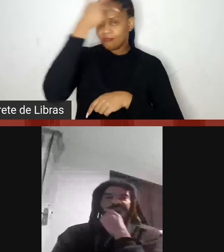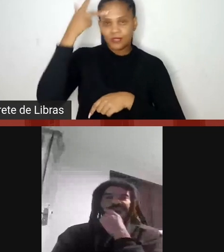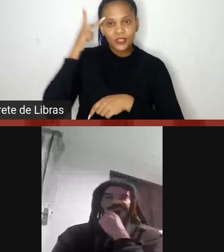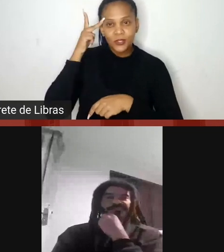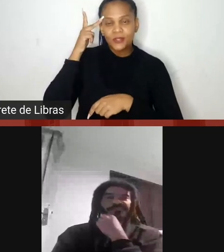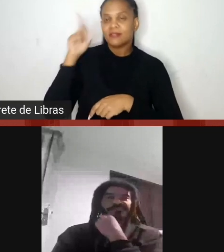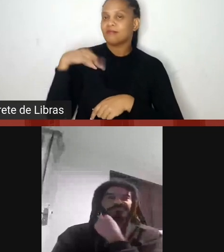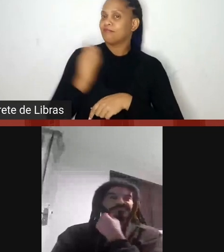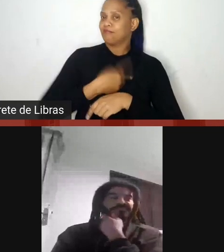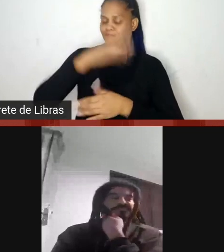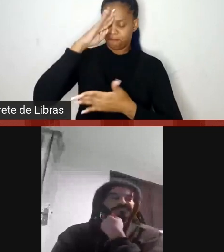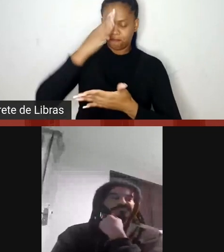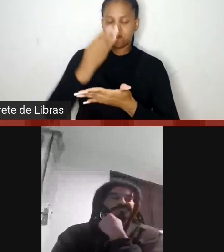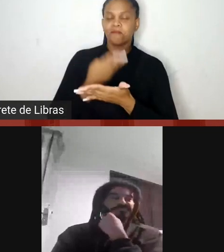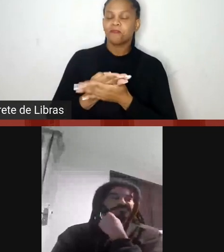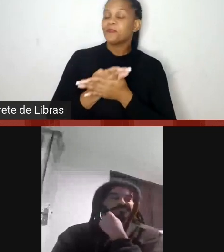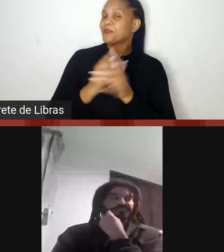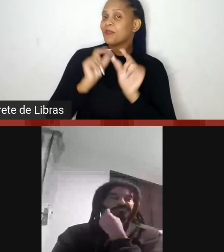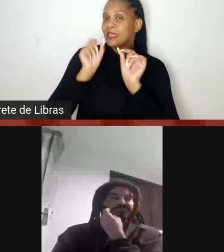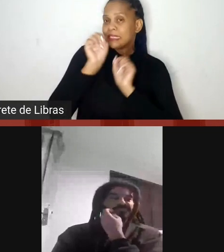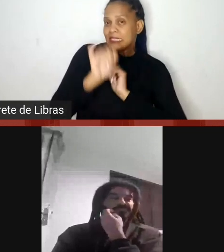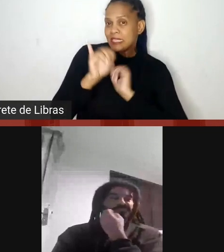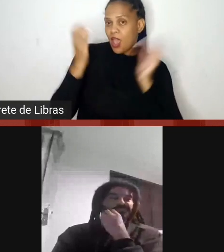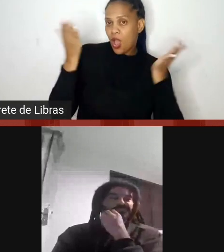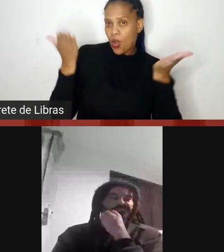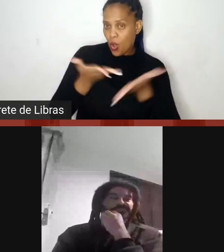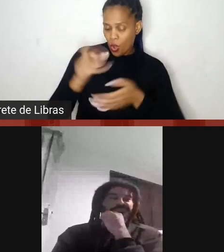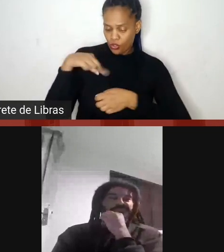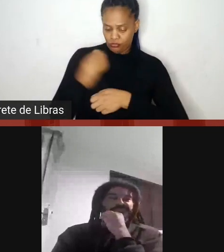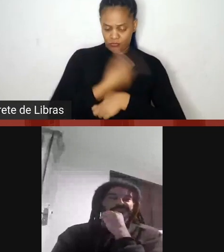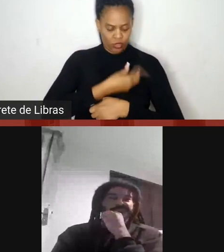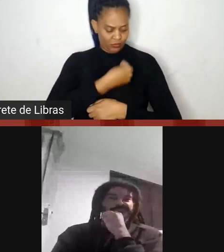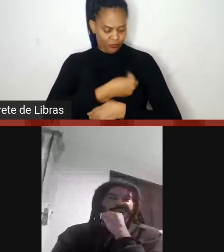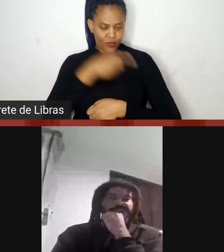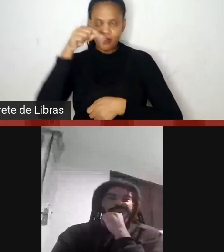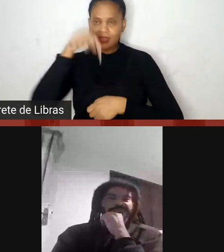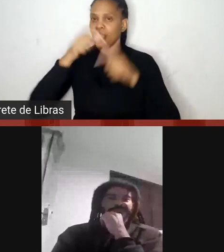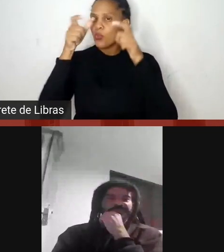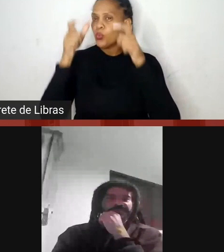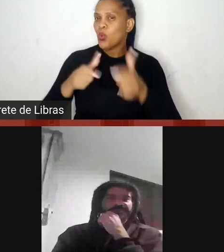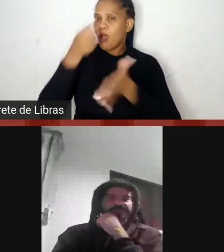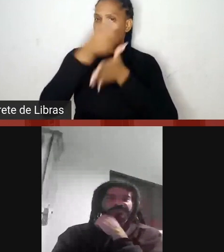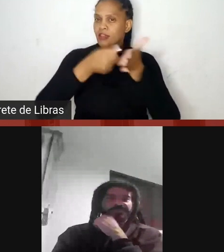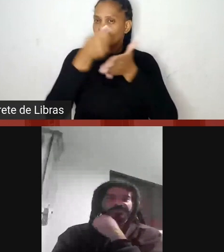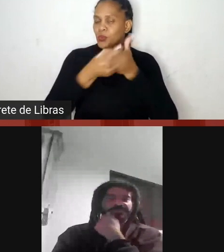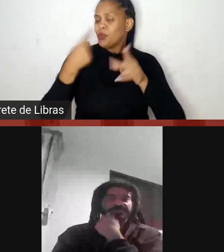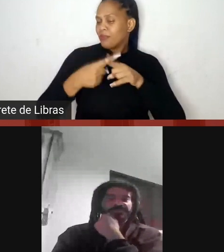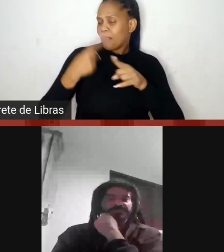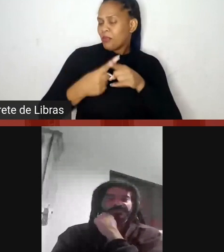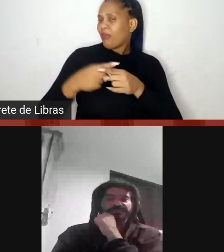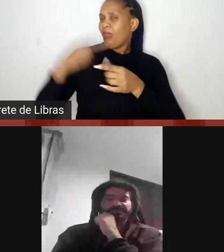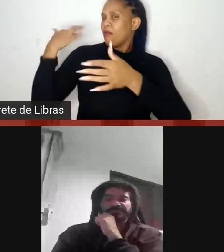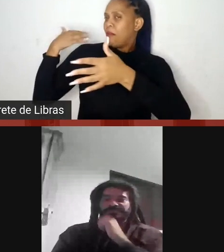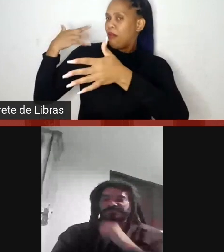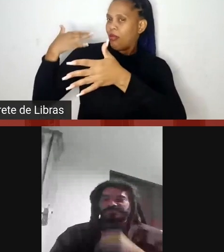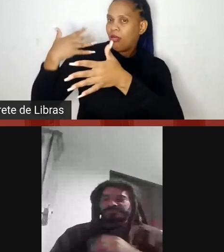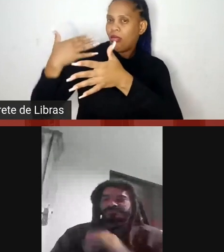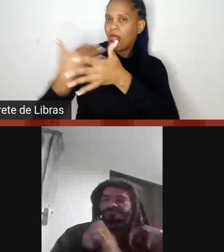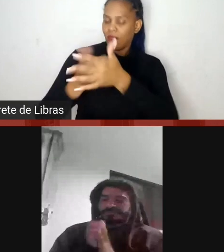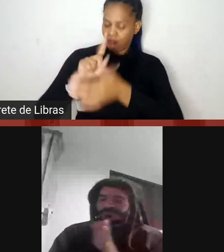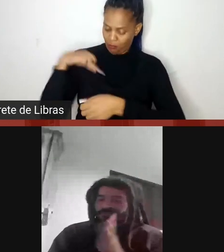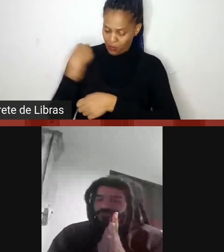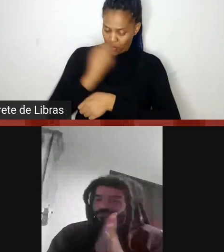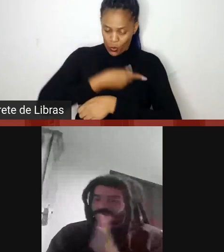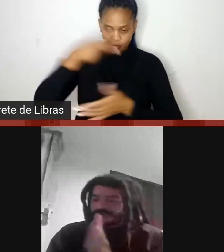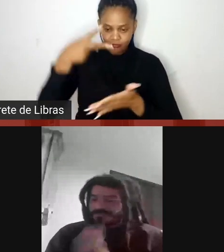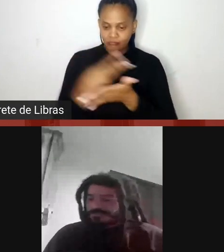acreditamos que, se hoje estamos nesse local de luta, é porque muitos outros vieram para que a gente estivesse aqui. Então,